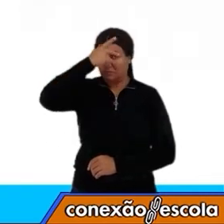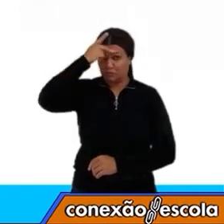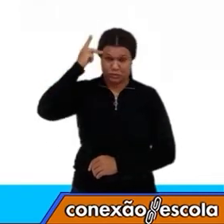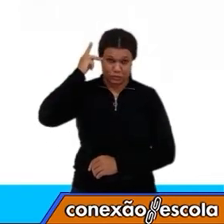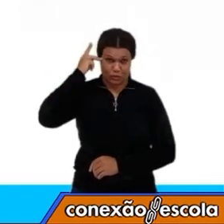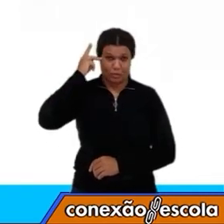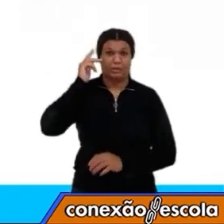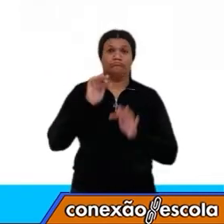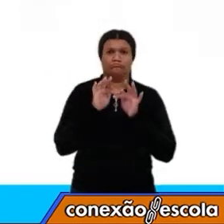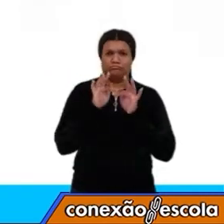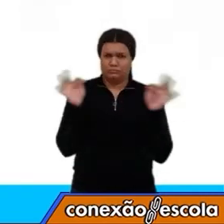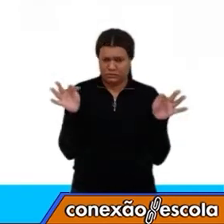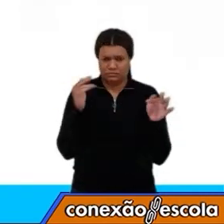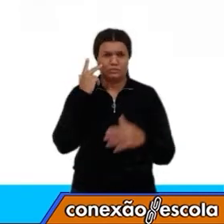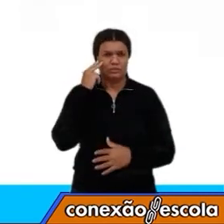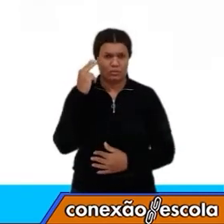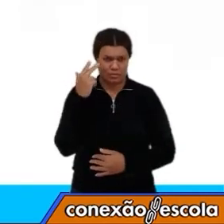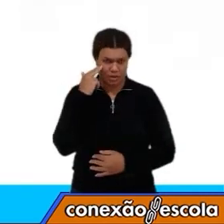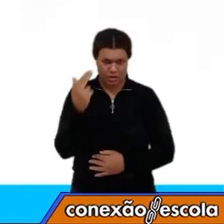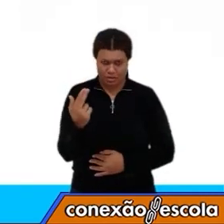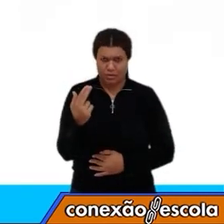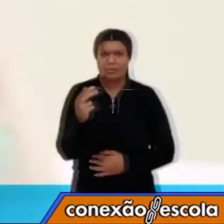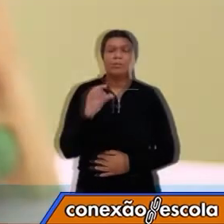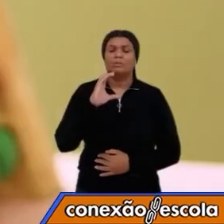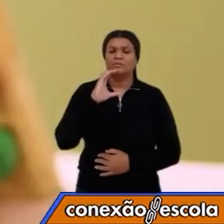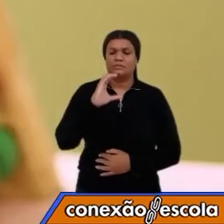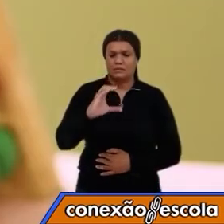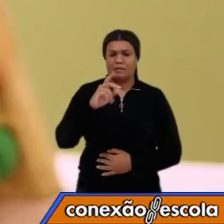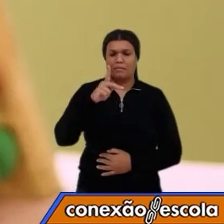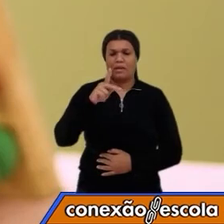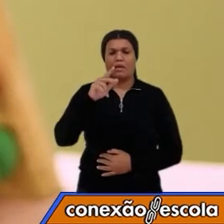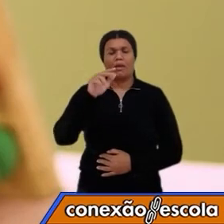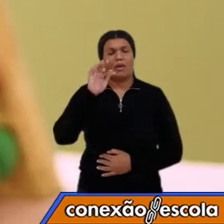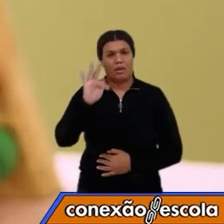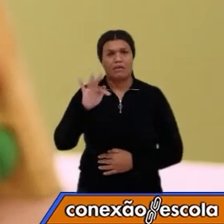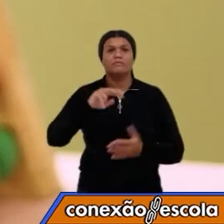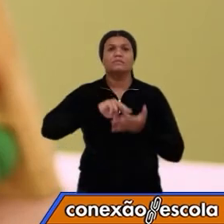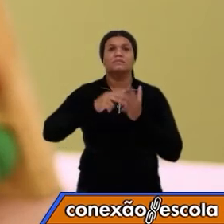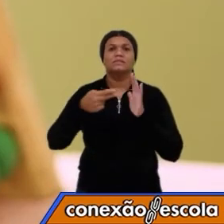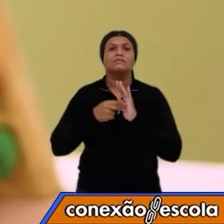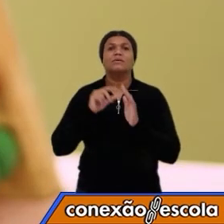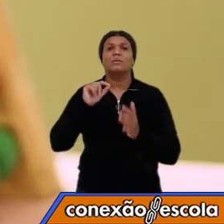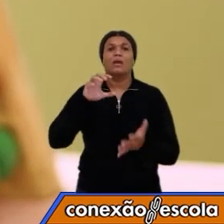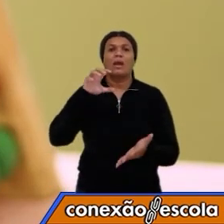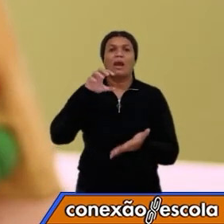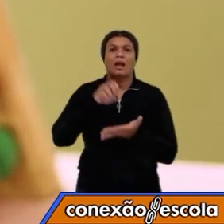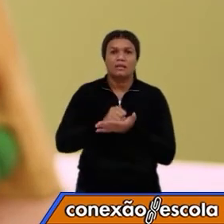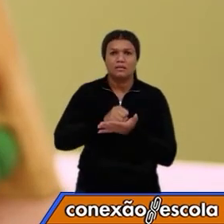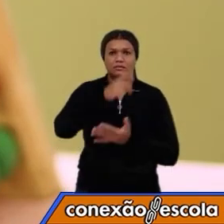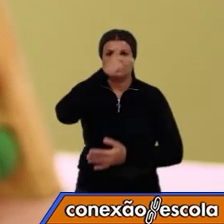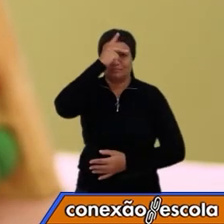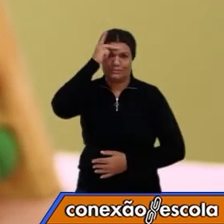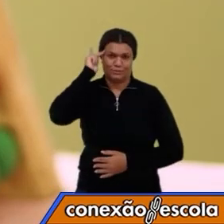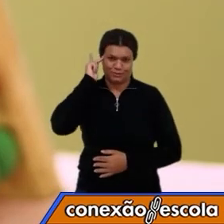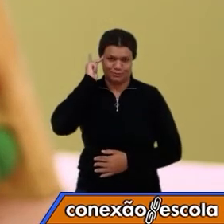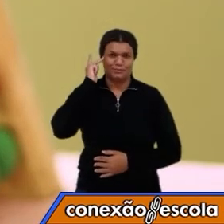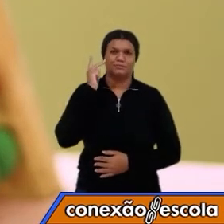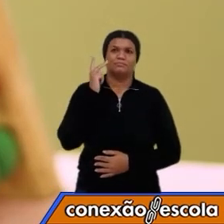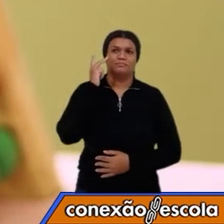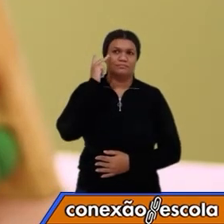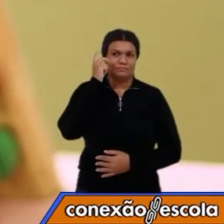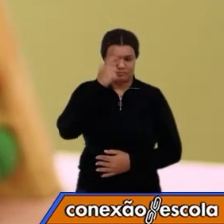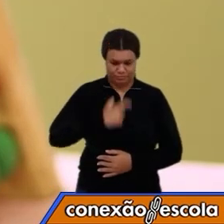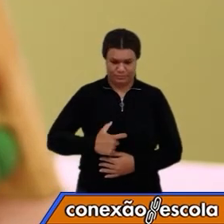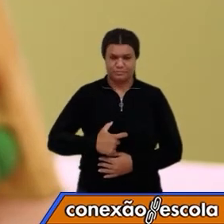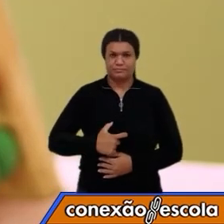inclusive CPF significa cadastro de pessoa física. Ele é composto por